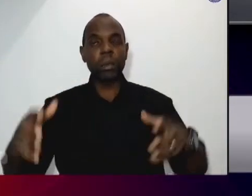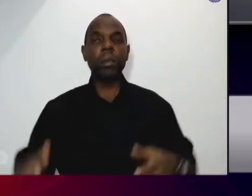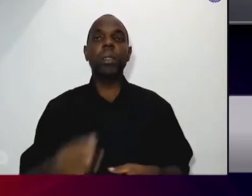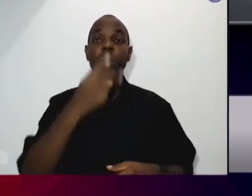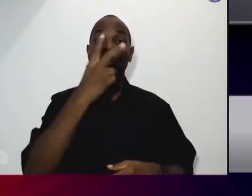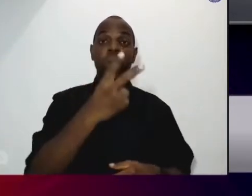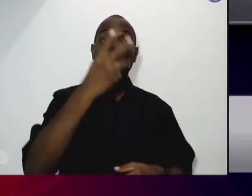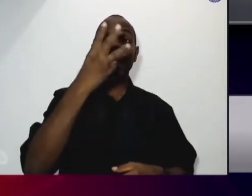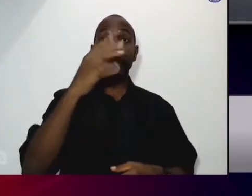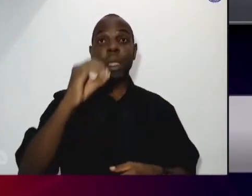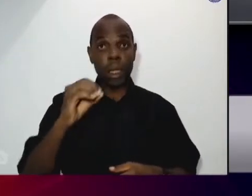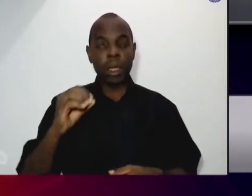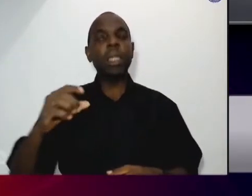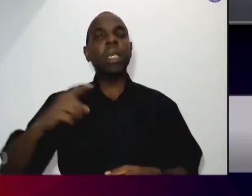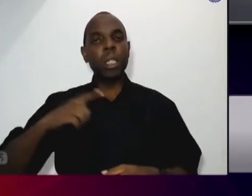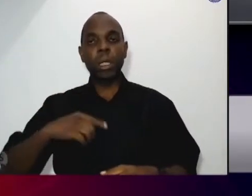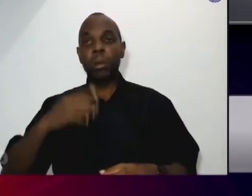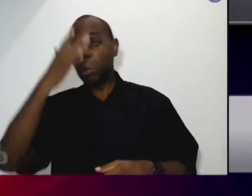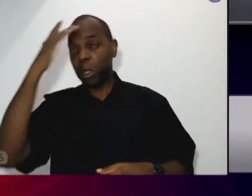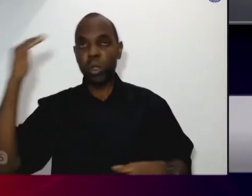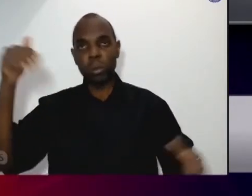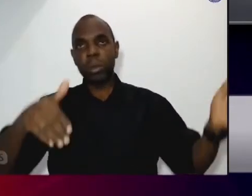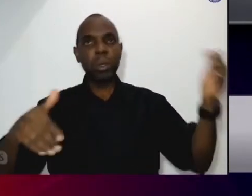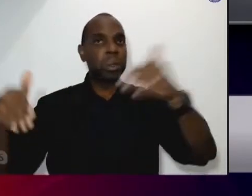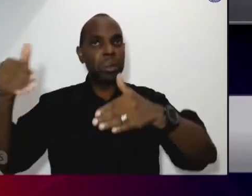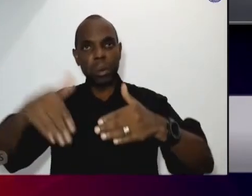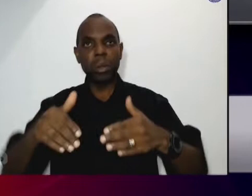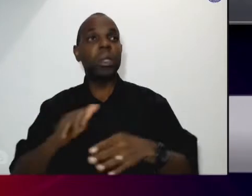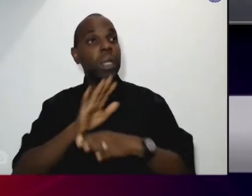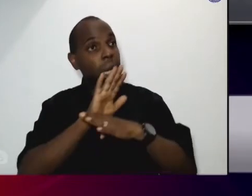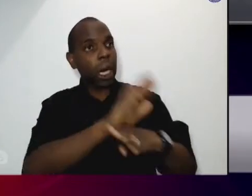e melhorias nas necessidades da família.